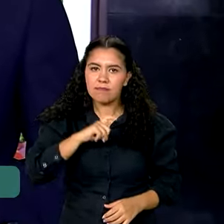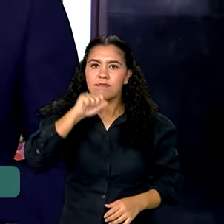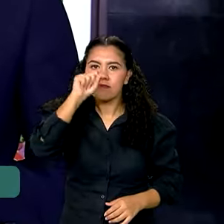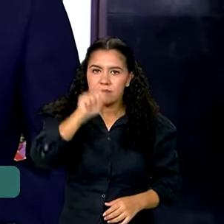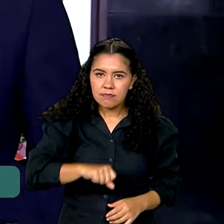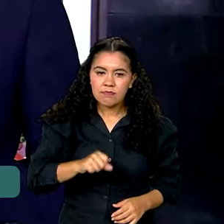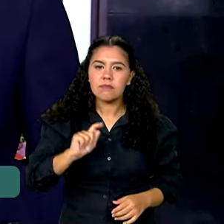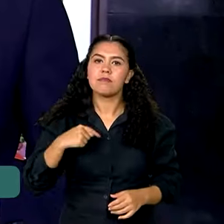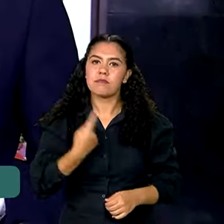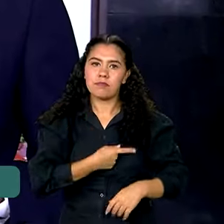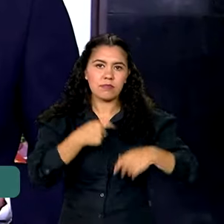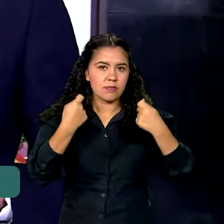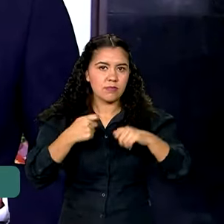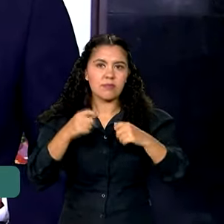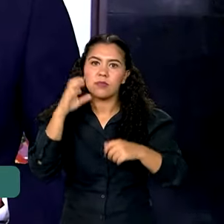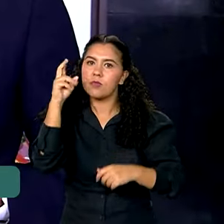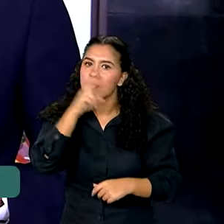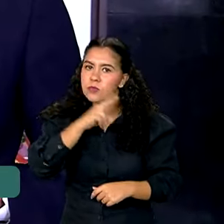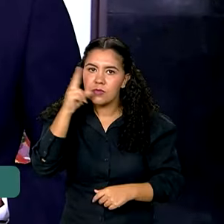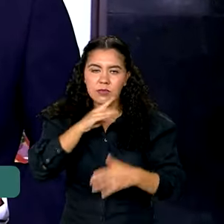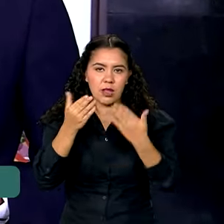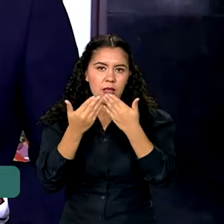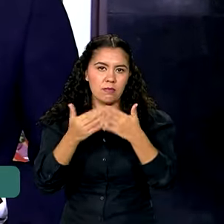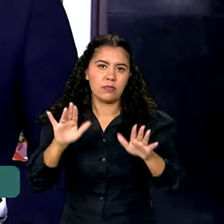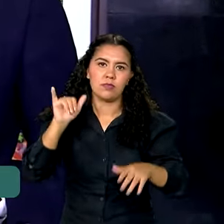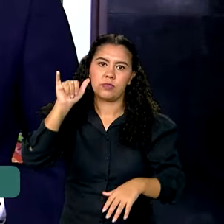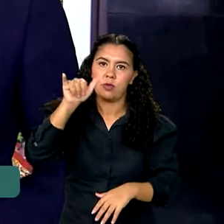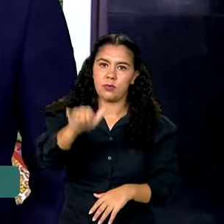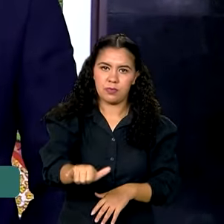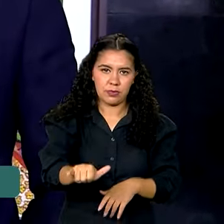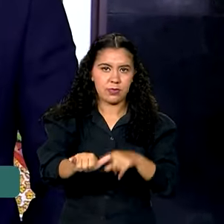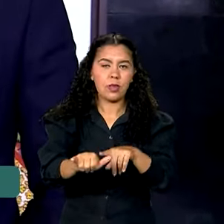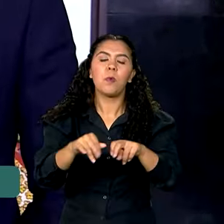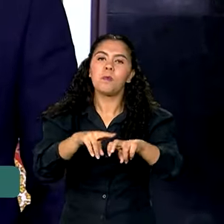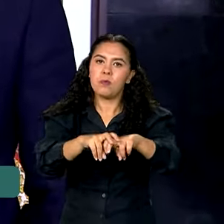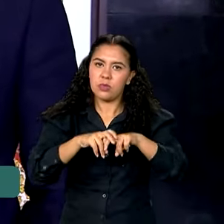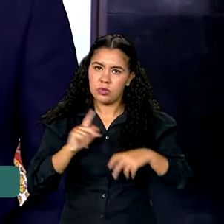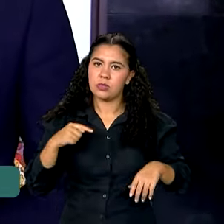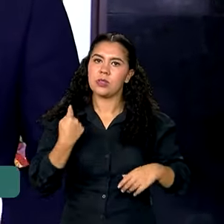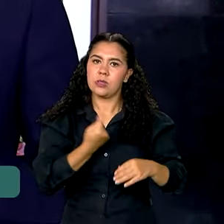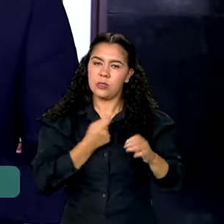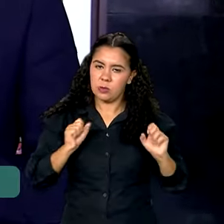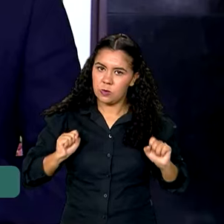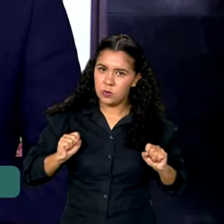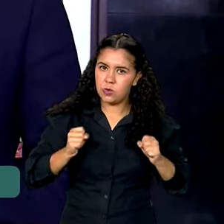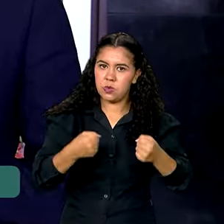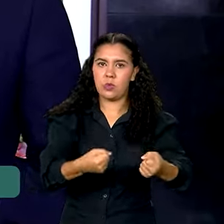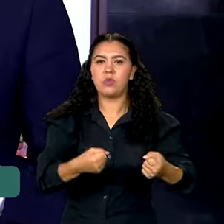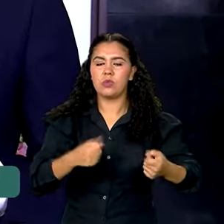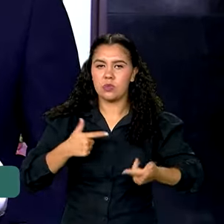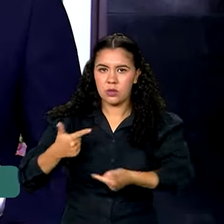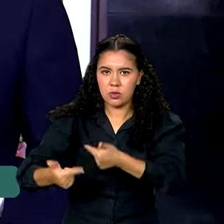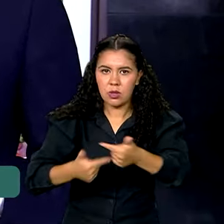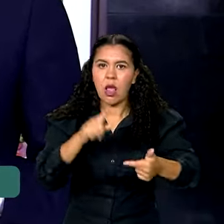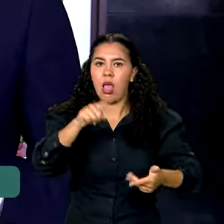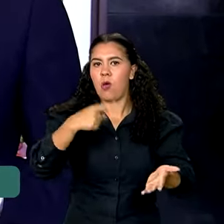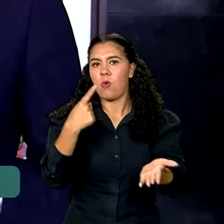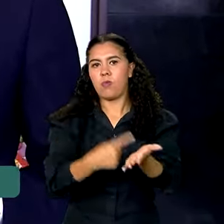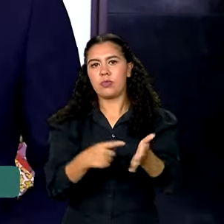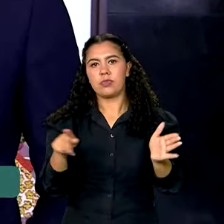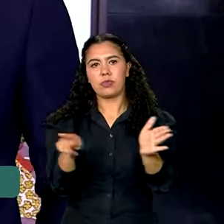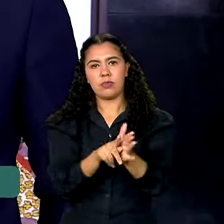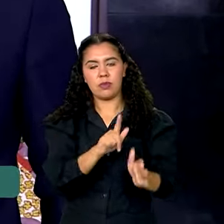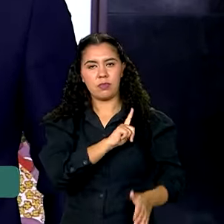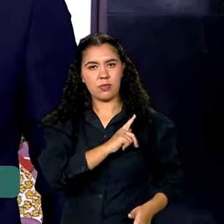precisamos reabrir esse aeroporto o mais rapidamente possível. É pra isso que nós estamos trabalhando. Esse é o compromisso do presidente Lula,